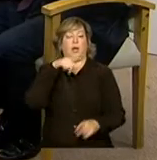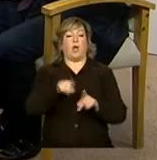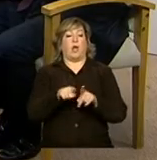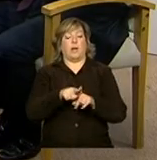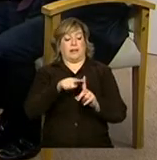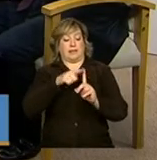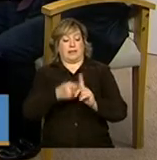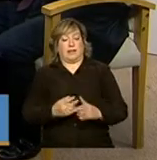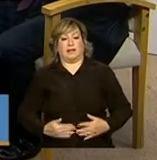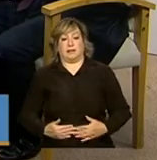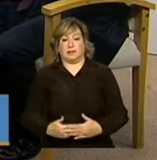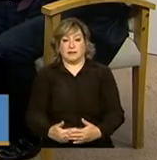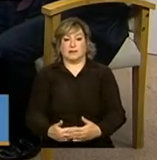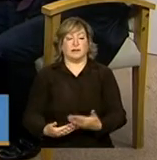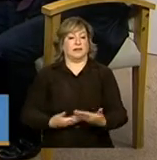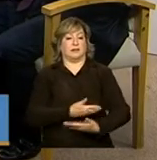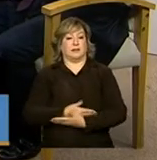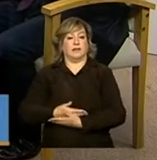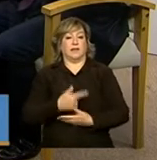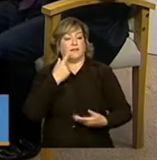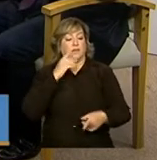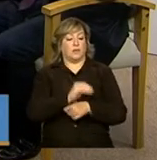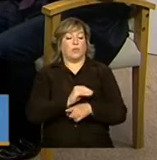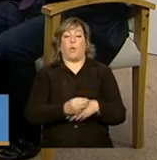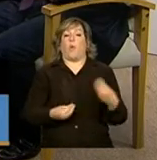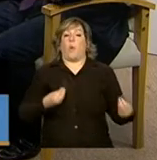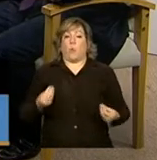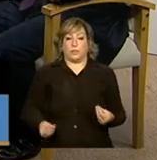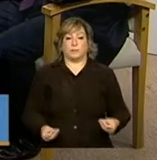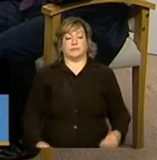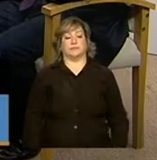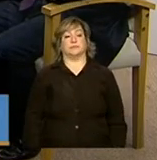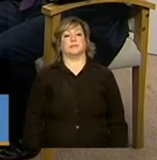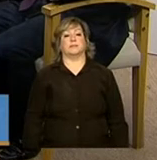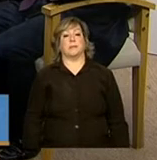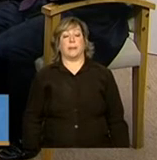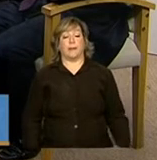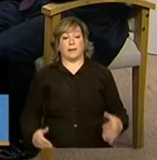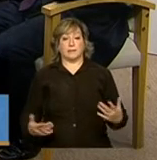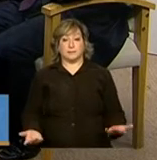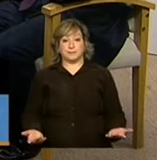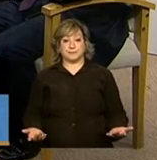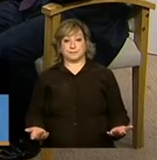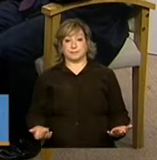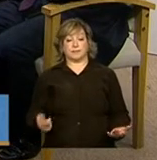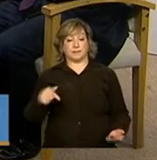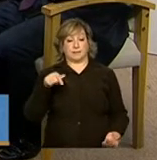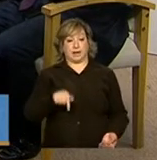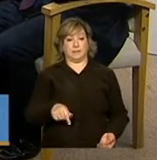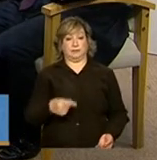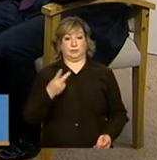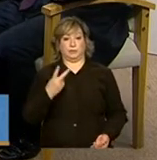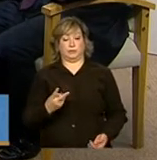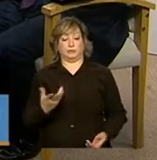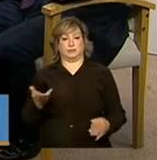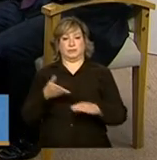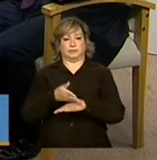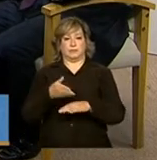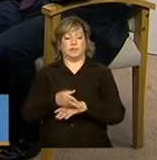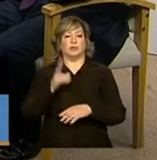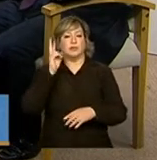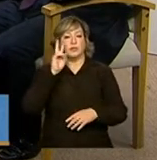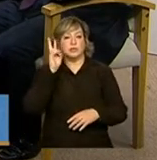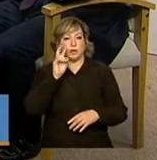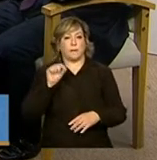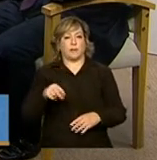-natal, gestante e nutris. Então, esses dois participantes que dizem respeito